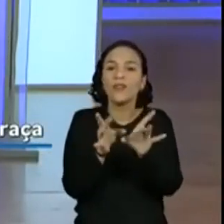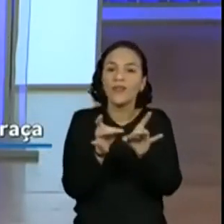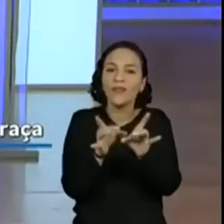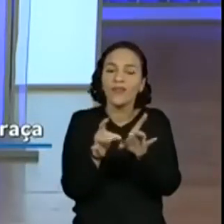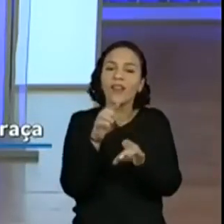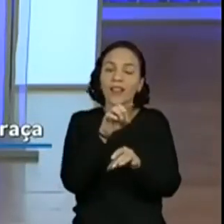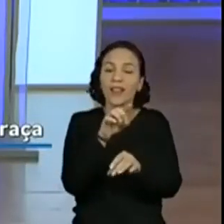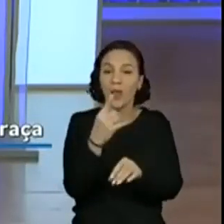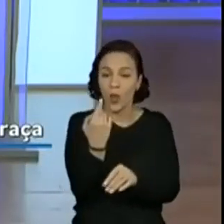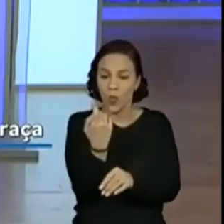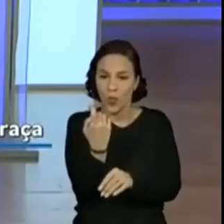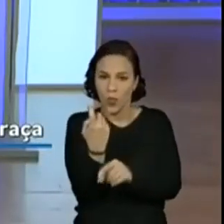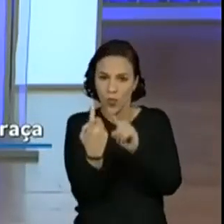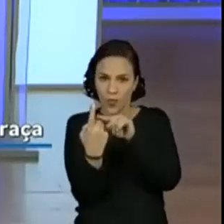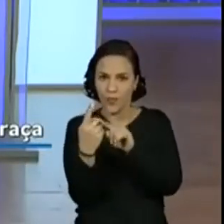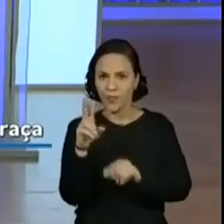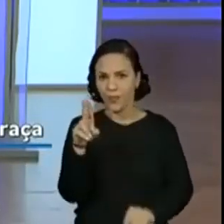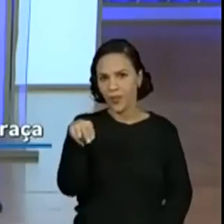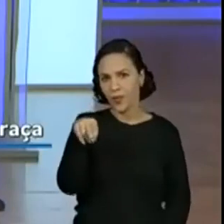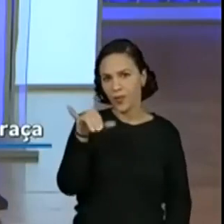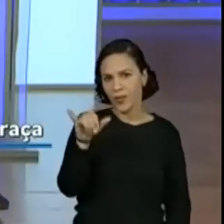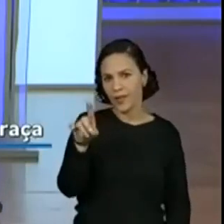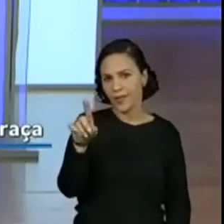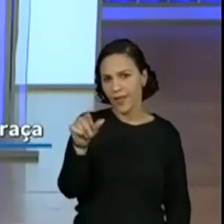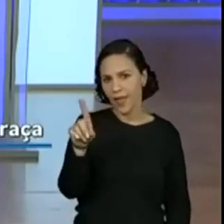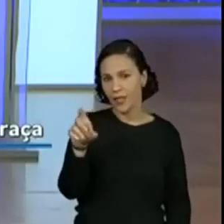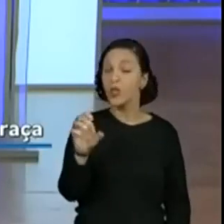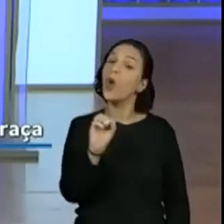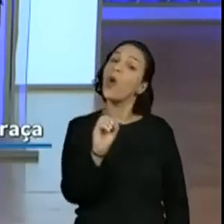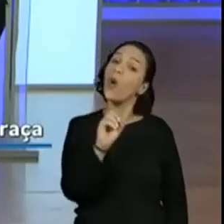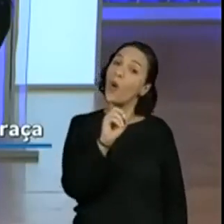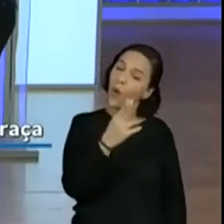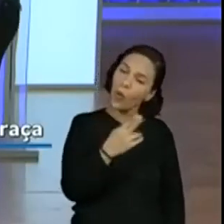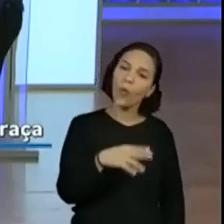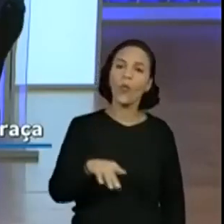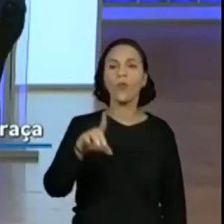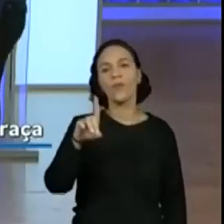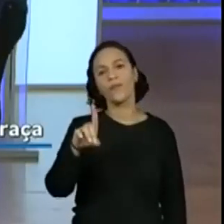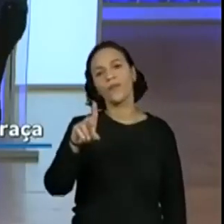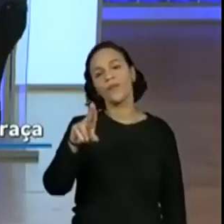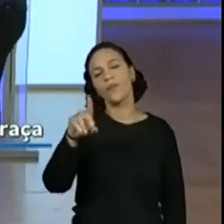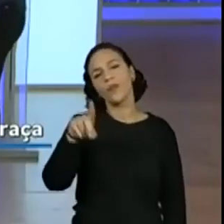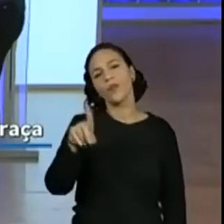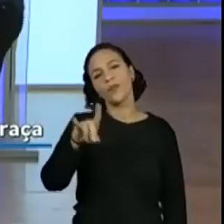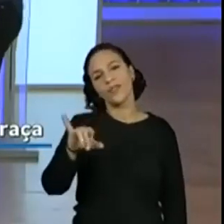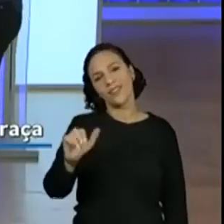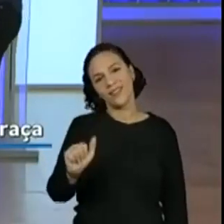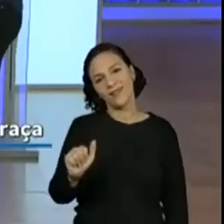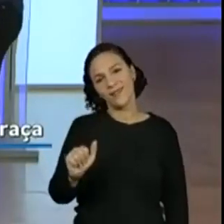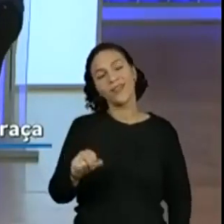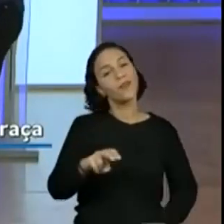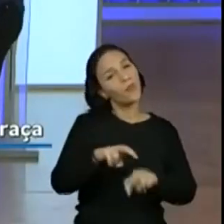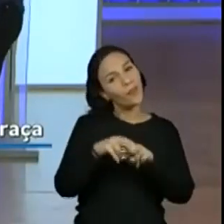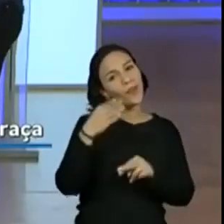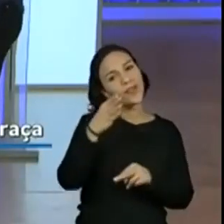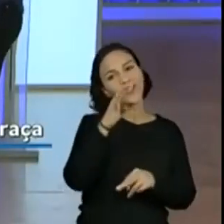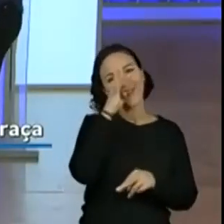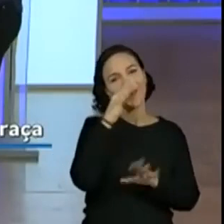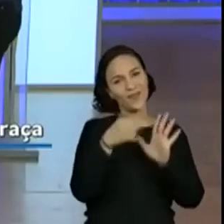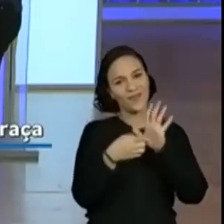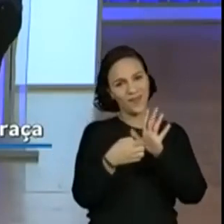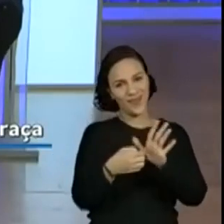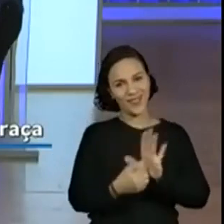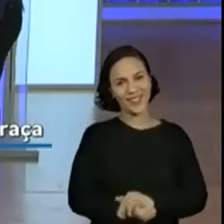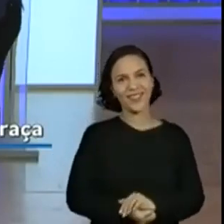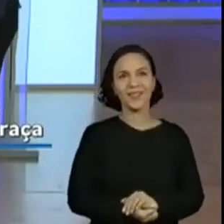por? Unidades ou dúzias. Exatamente, por isso que as margaridas estão aqui. Então, ah